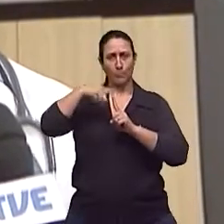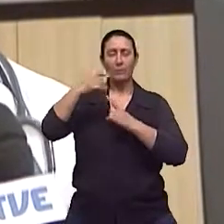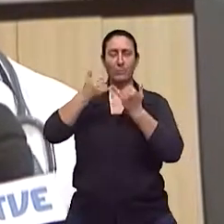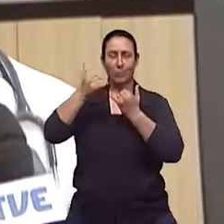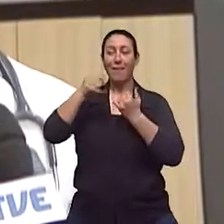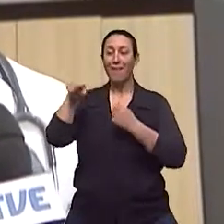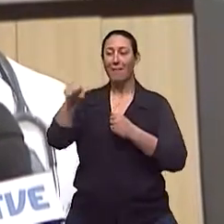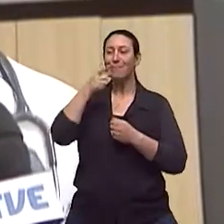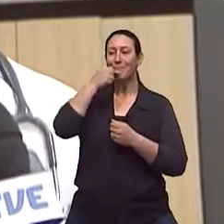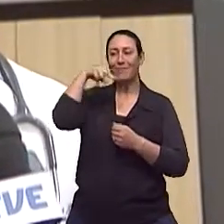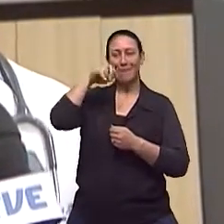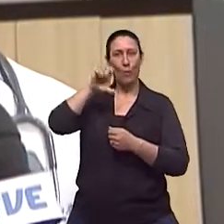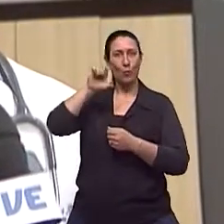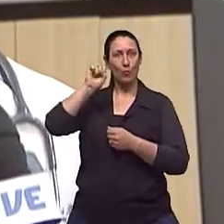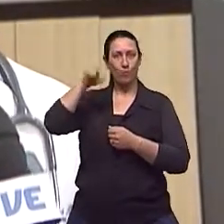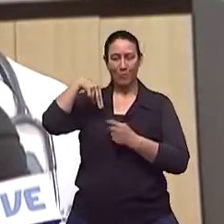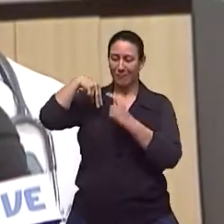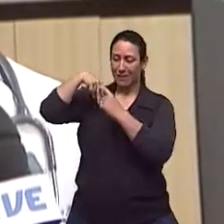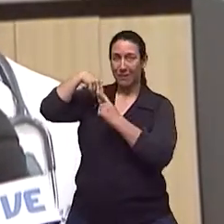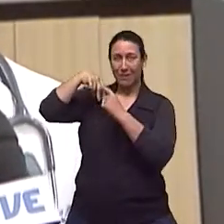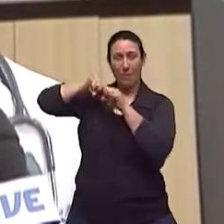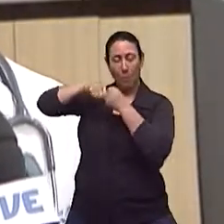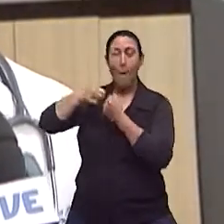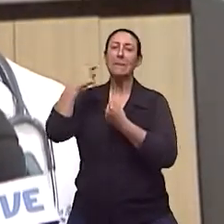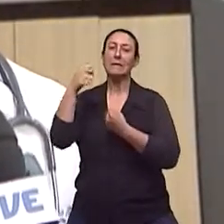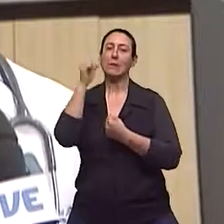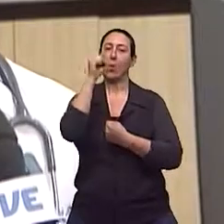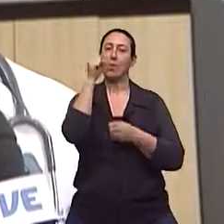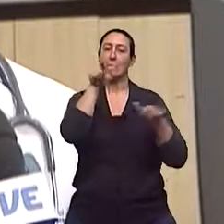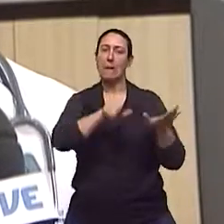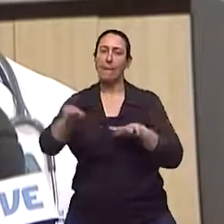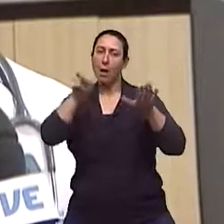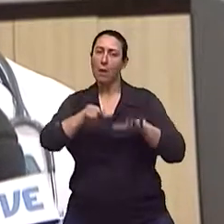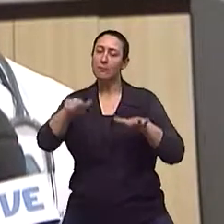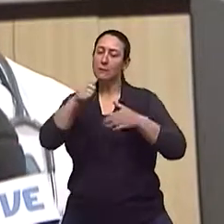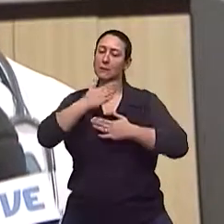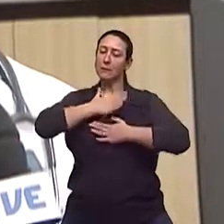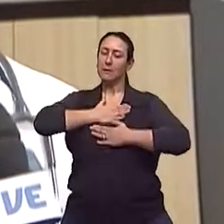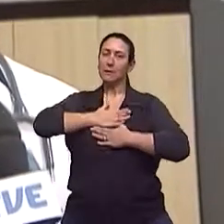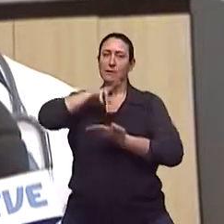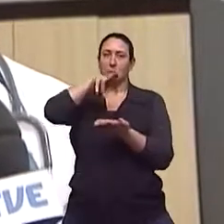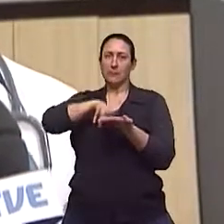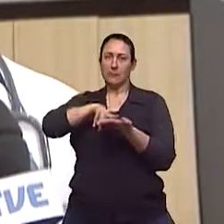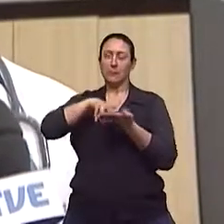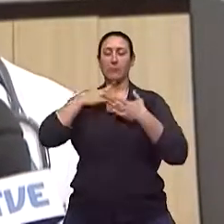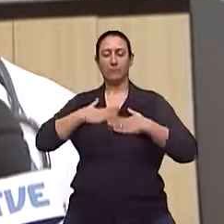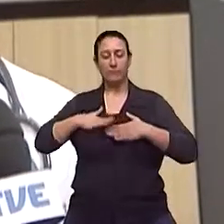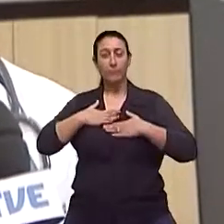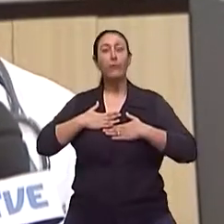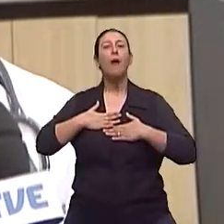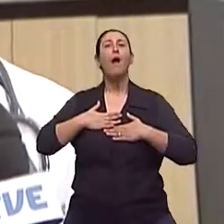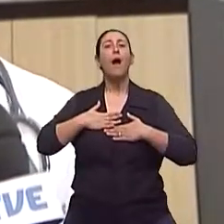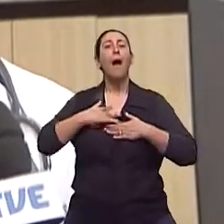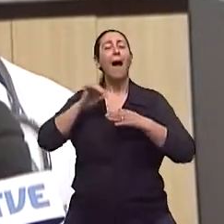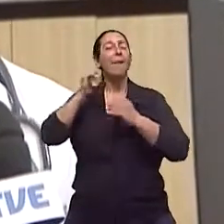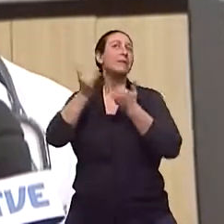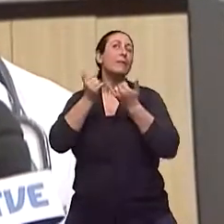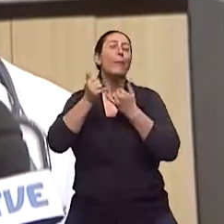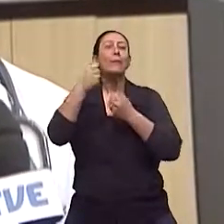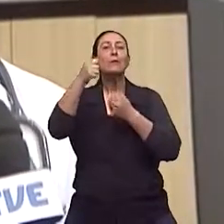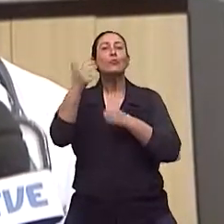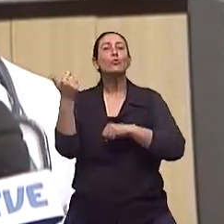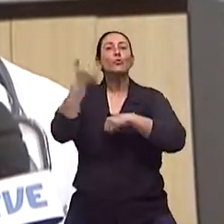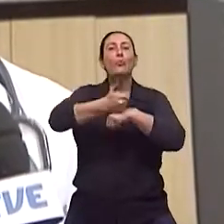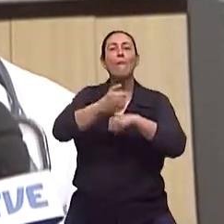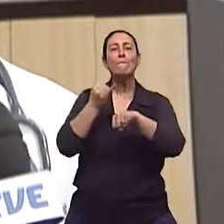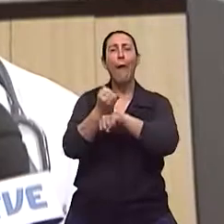Nelson teve necessita de repouso por cerca de oito semanas a doze semanas. Mas aquela que precisa colocar uma prótese, na verdade, o